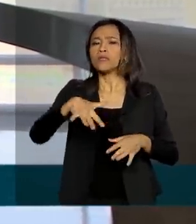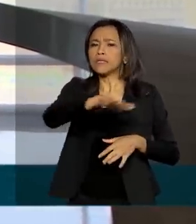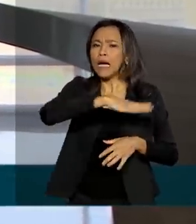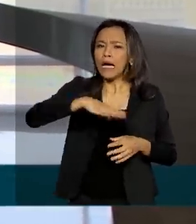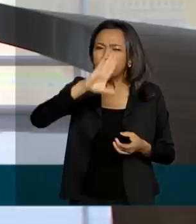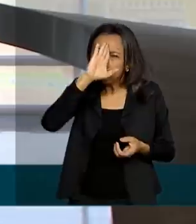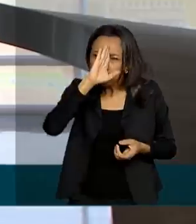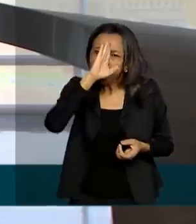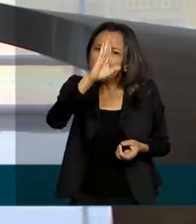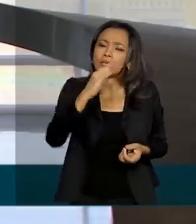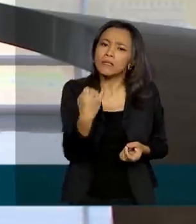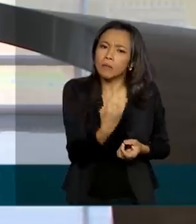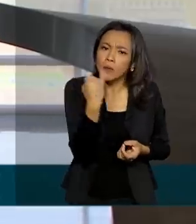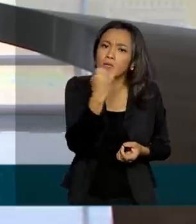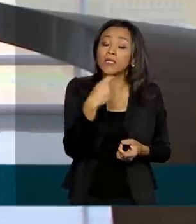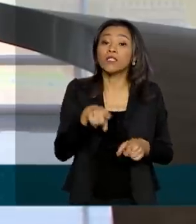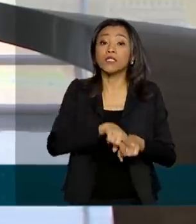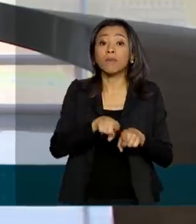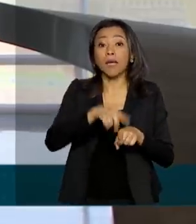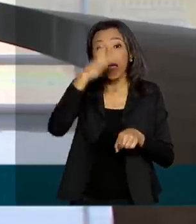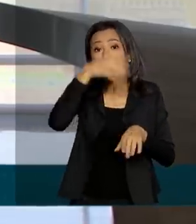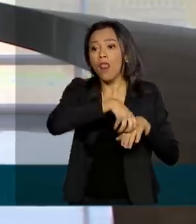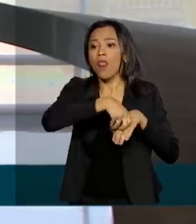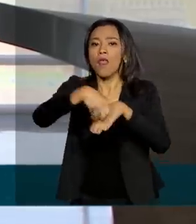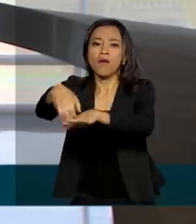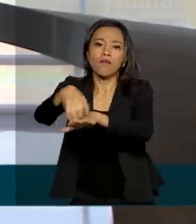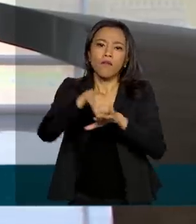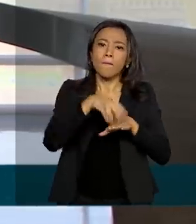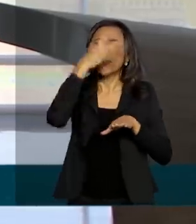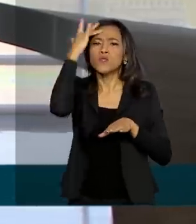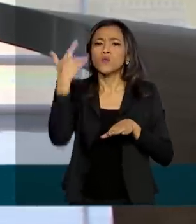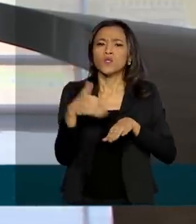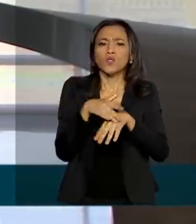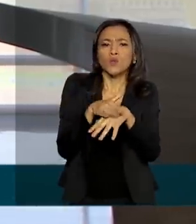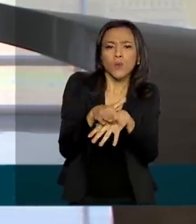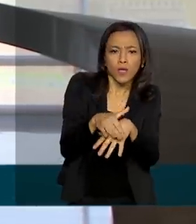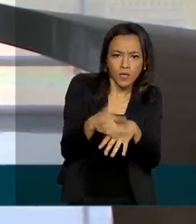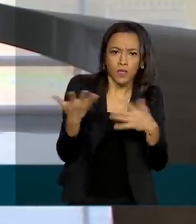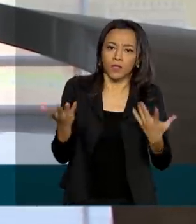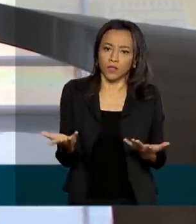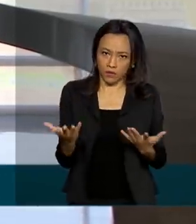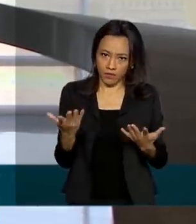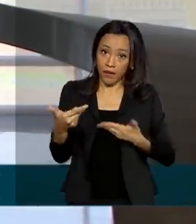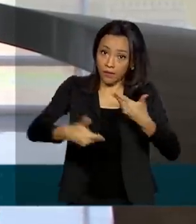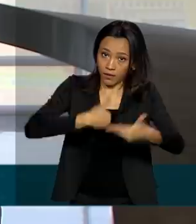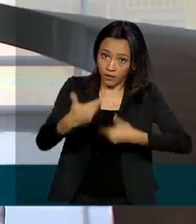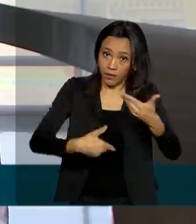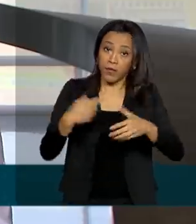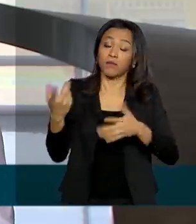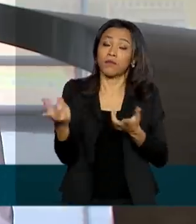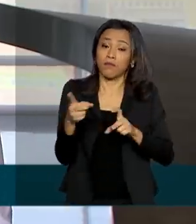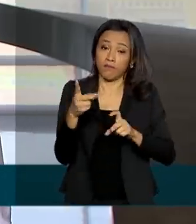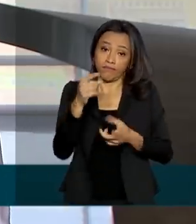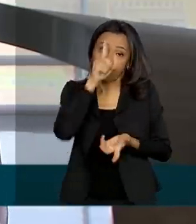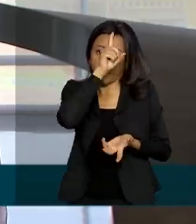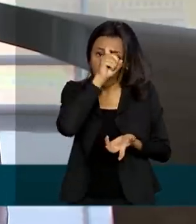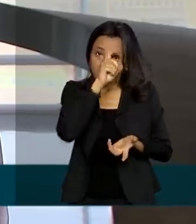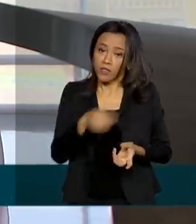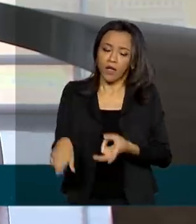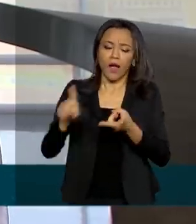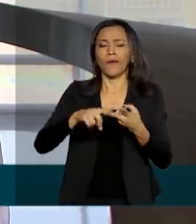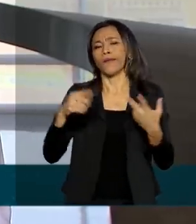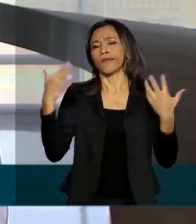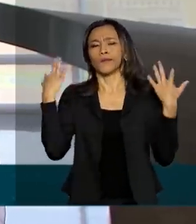e o deslocamento de pessoas doentes para tratamento médico. Também ficam suspensas aquelas viagens de trem